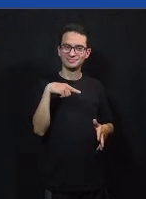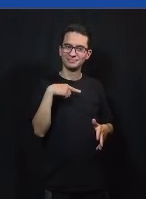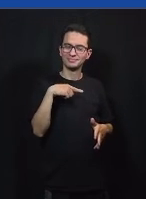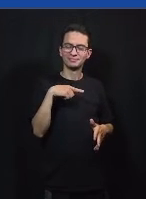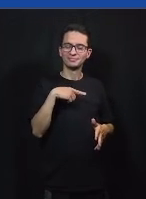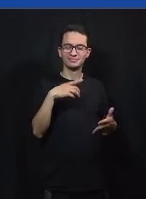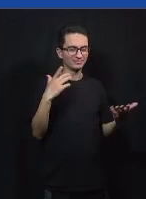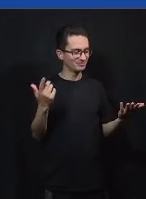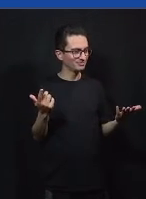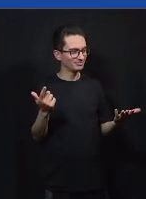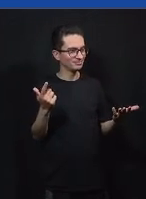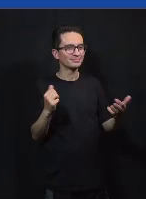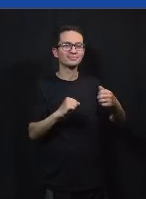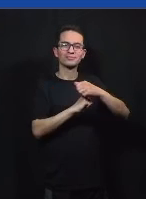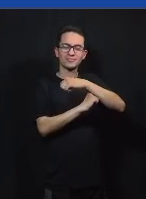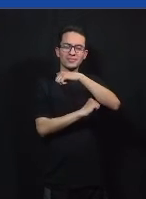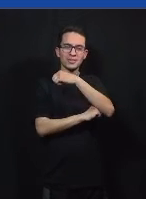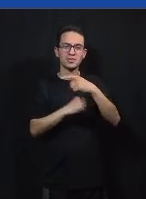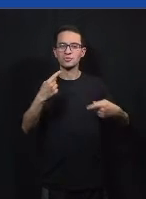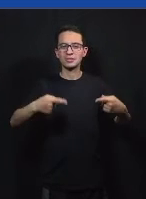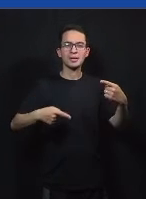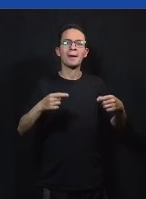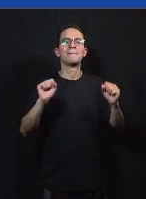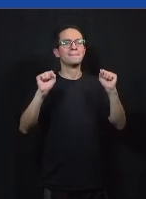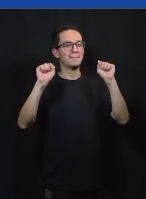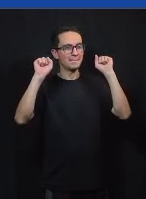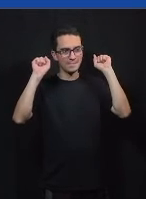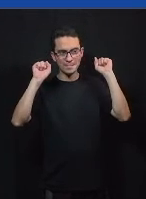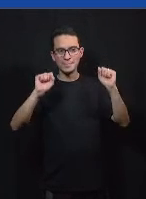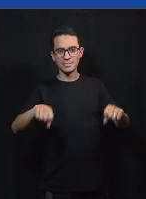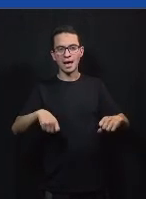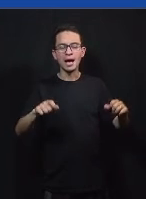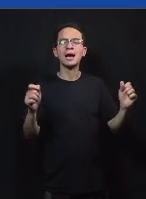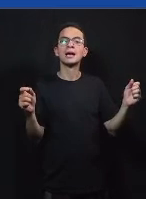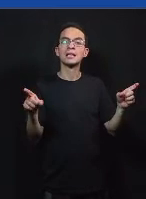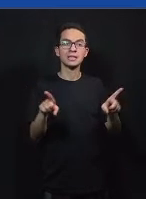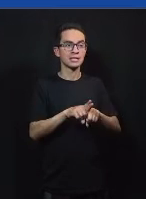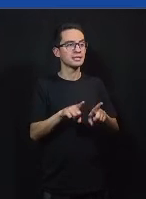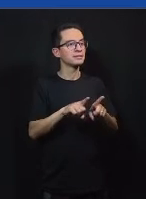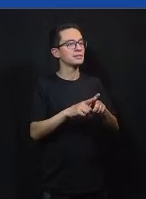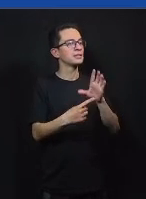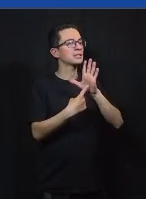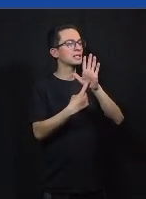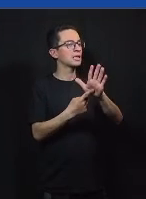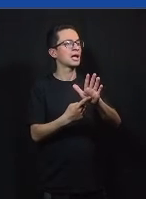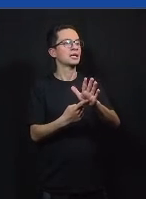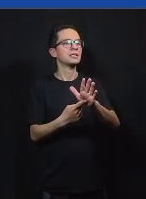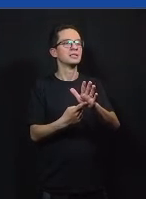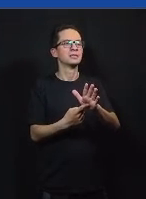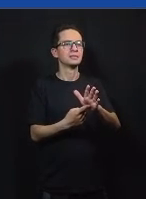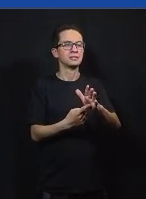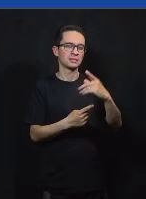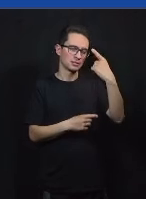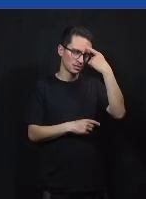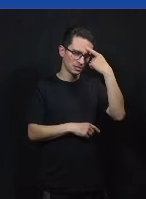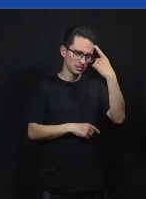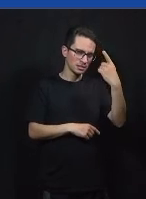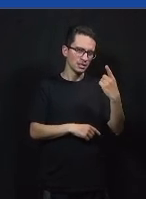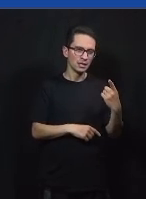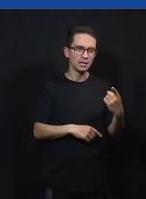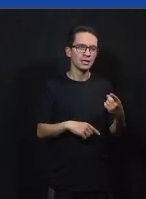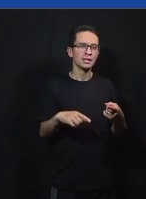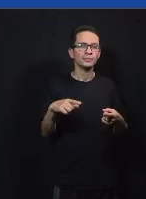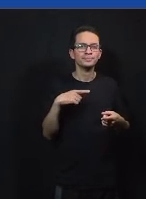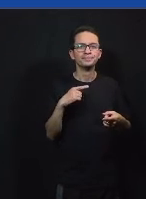e um debate estruturado pode ser mais útil quando você já tem visões um pouco mais claras mais distintas e você quer contrastá-las e tentar